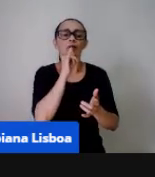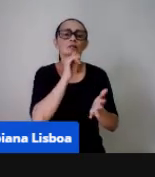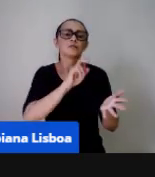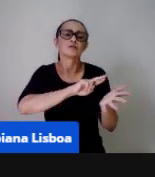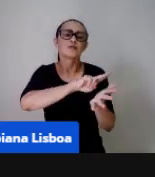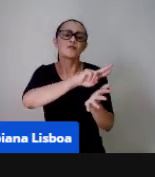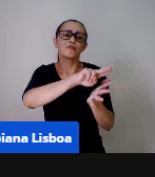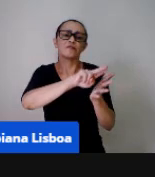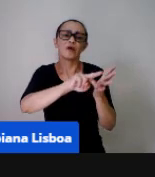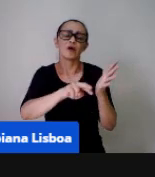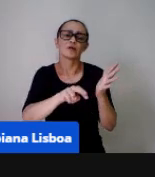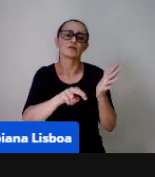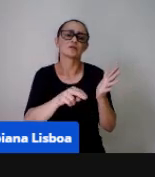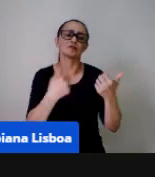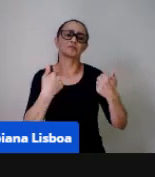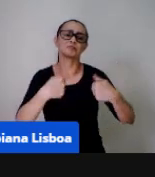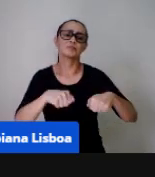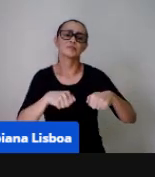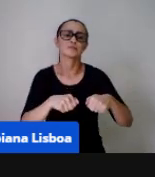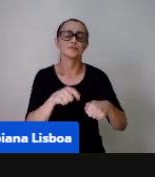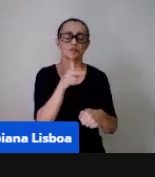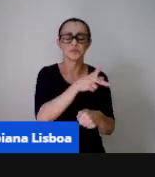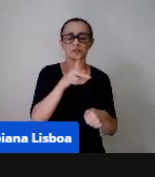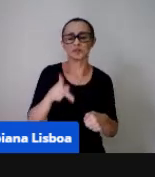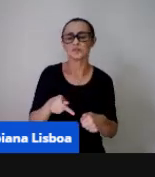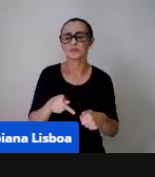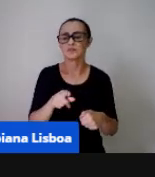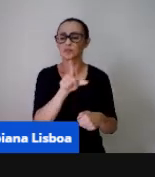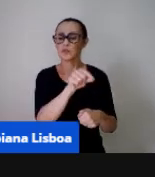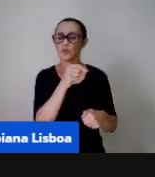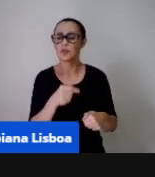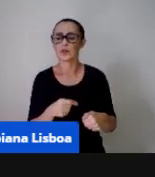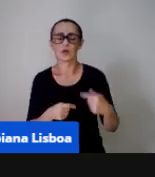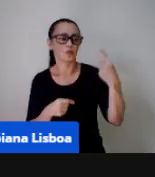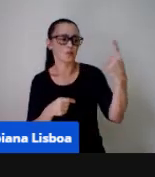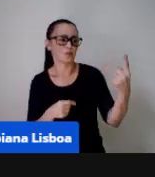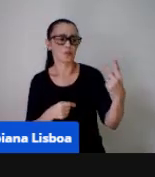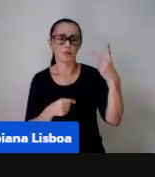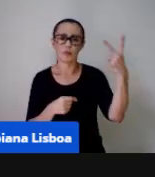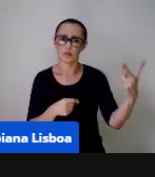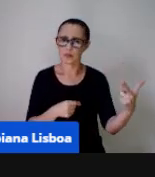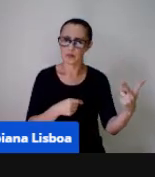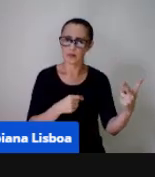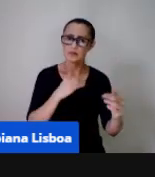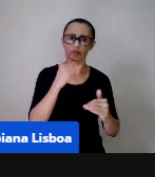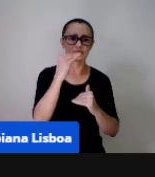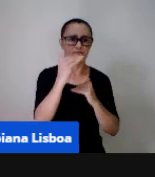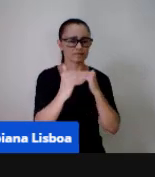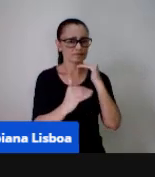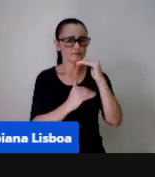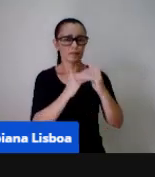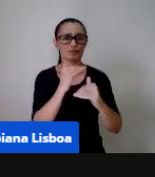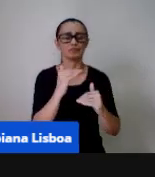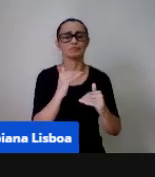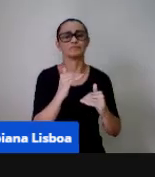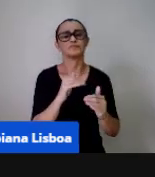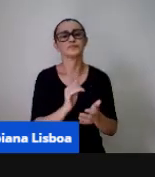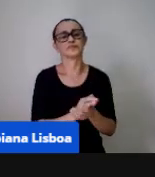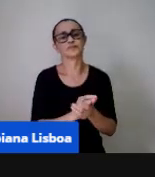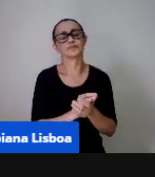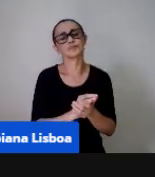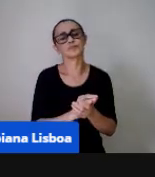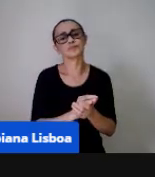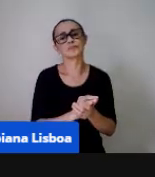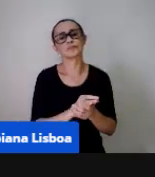expressar o professor pode escolher uma duas avançar conforme a sua turma vai adquirindo